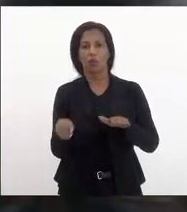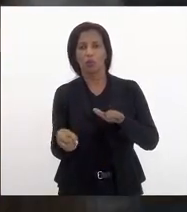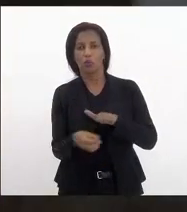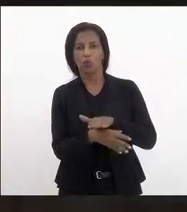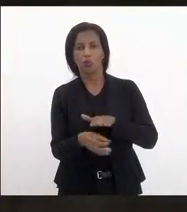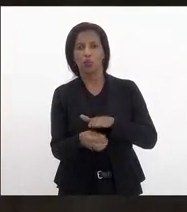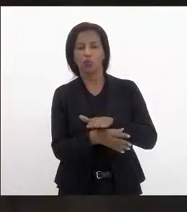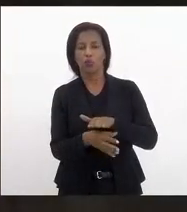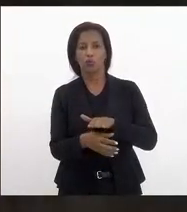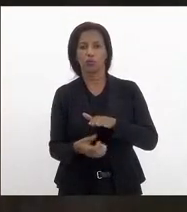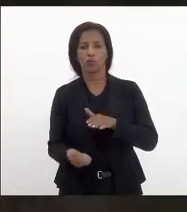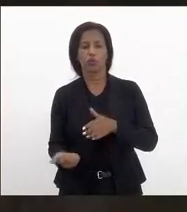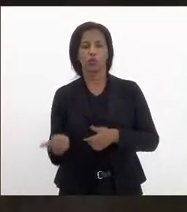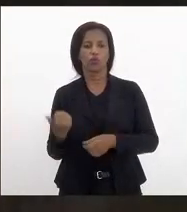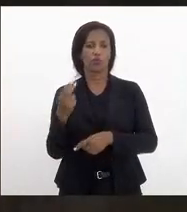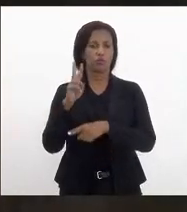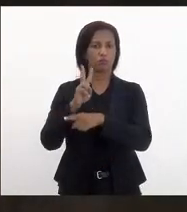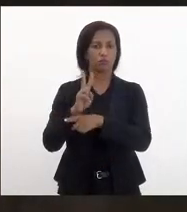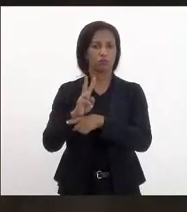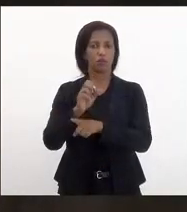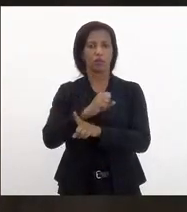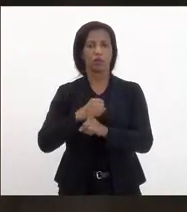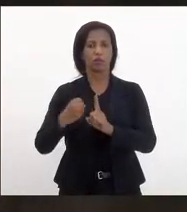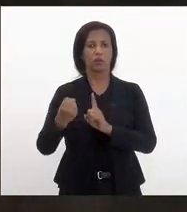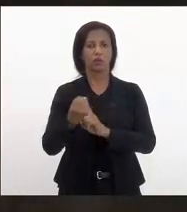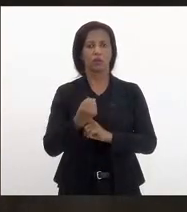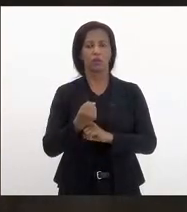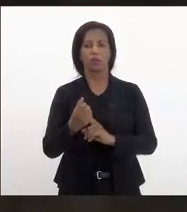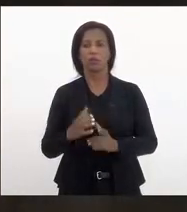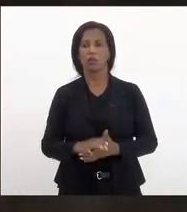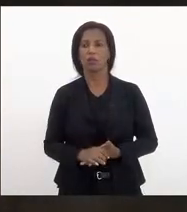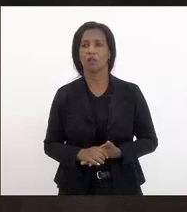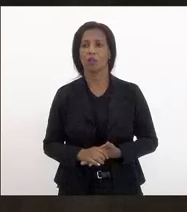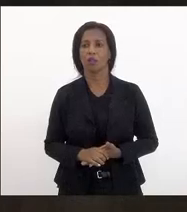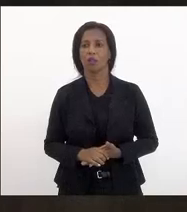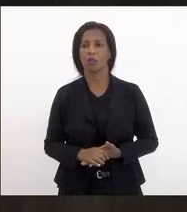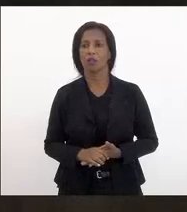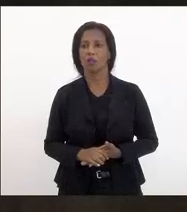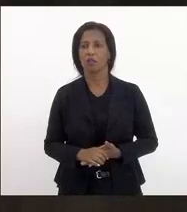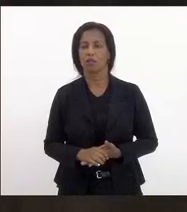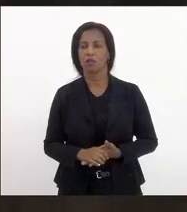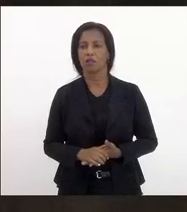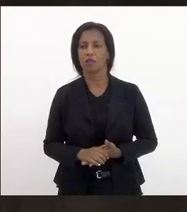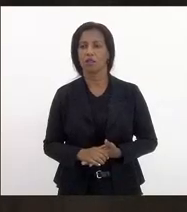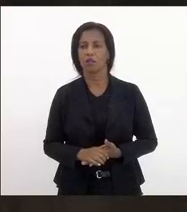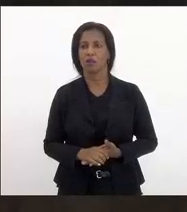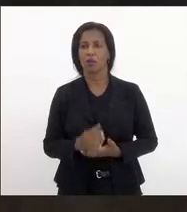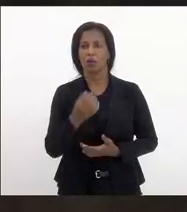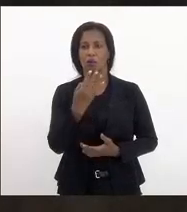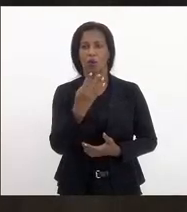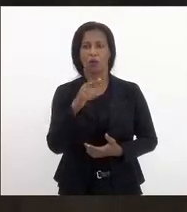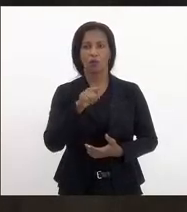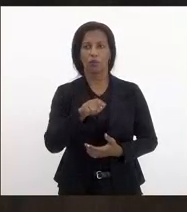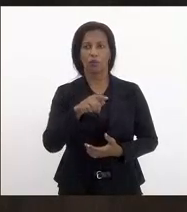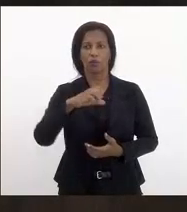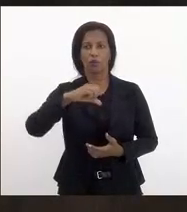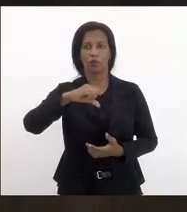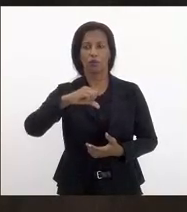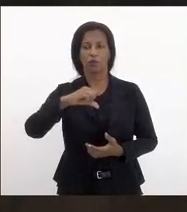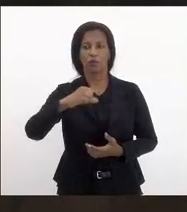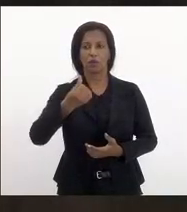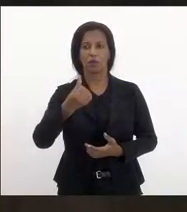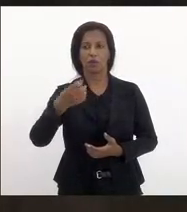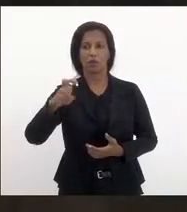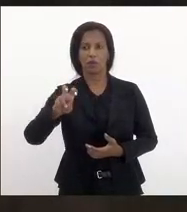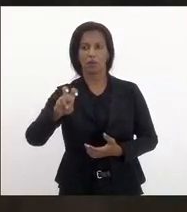Habitação de Interesse Social, que é oriundo, foi formado aqui pela lei 4.962, de 20 de